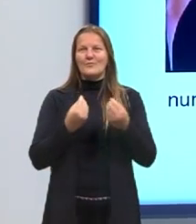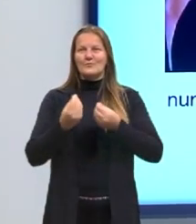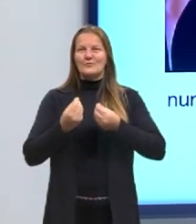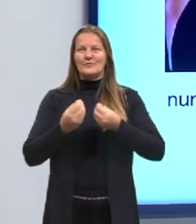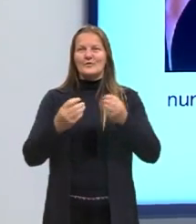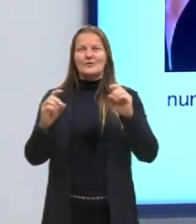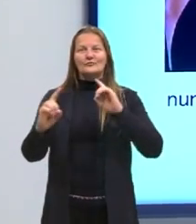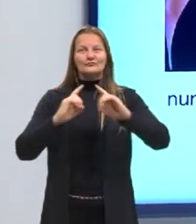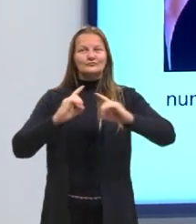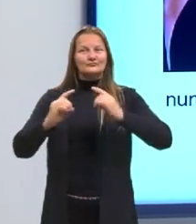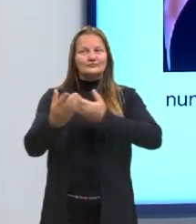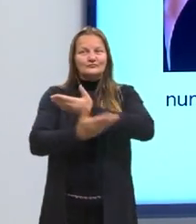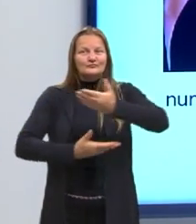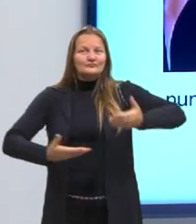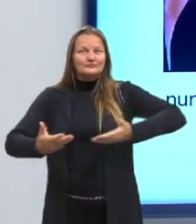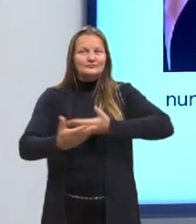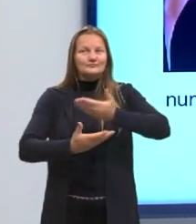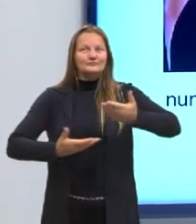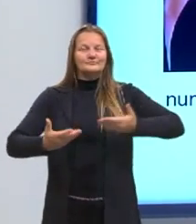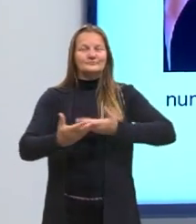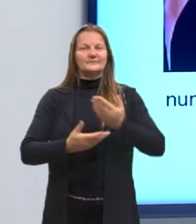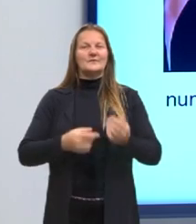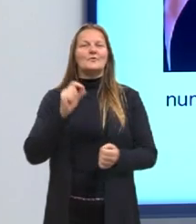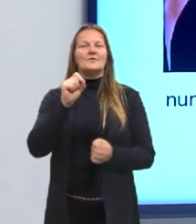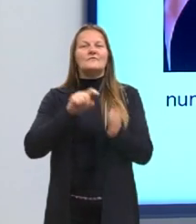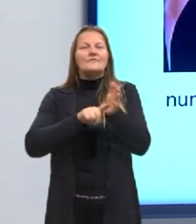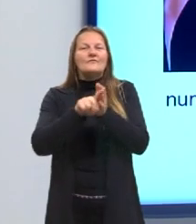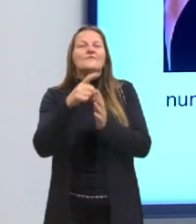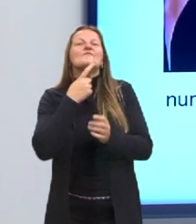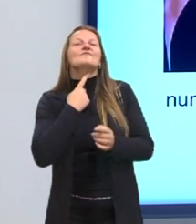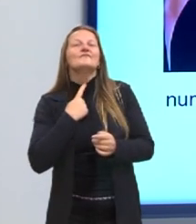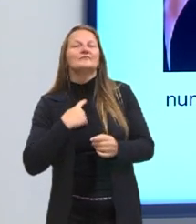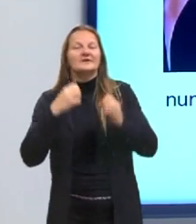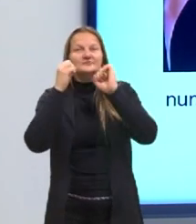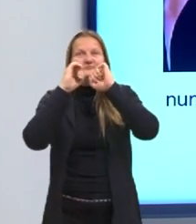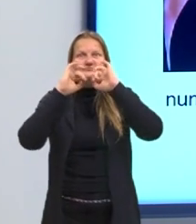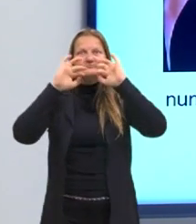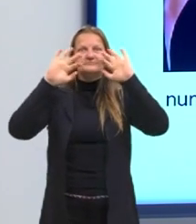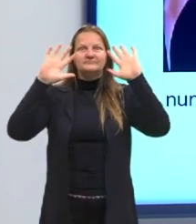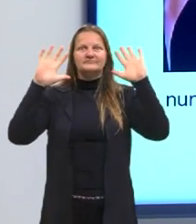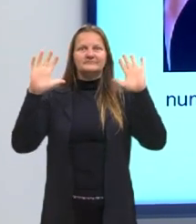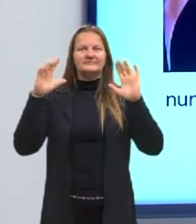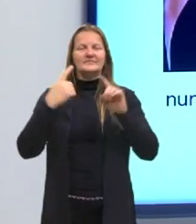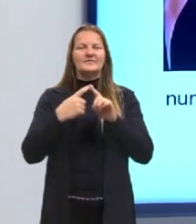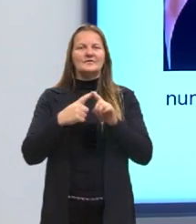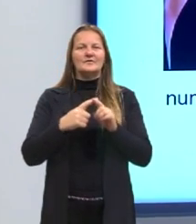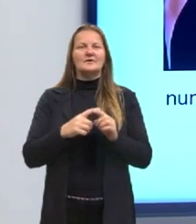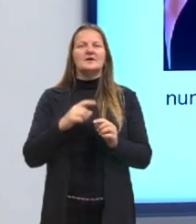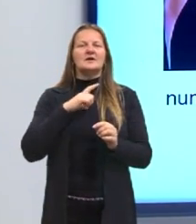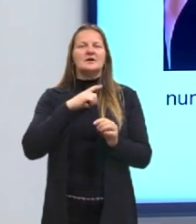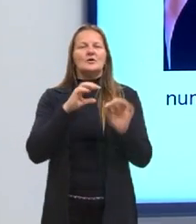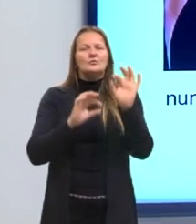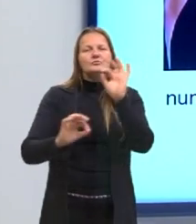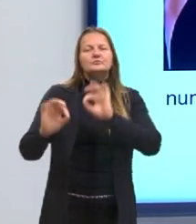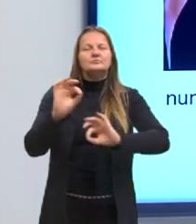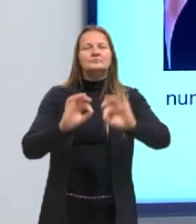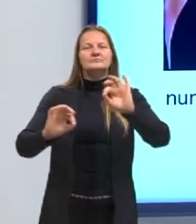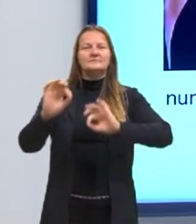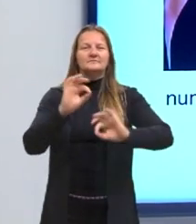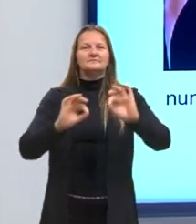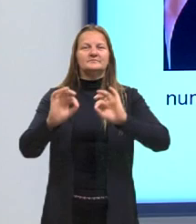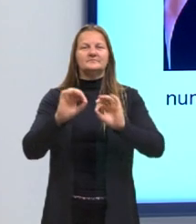que dialogam com o que a gente pretende compreender desse novo alinhamento que a gente vai ter hoje.